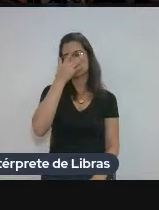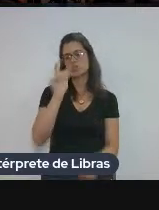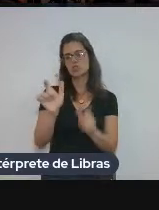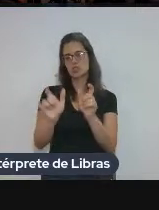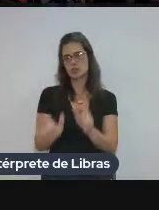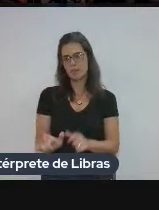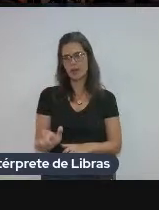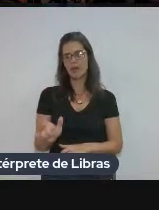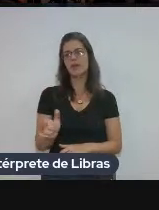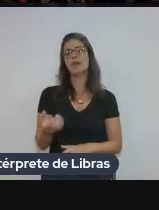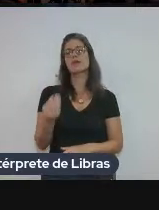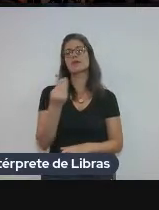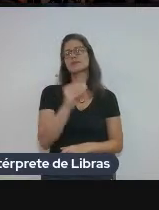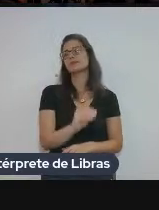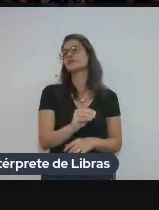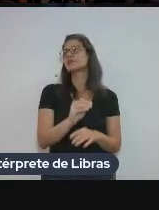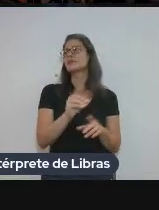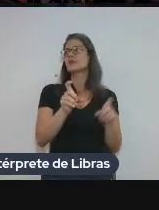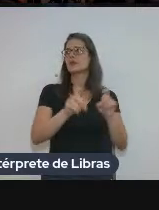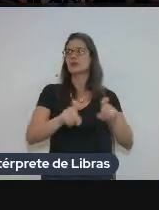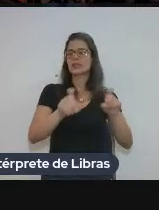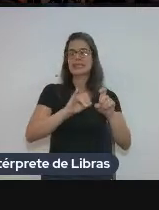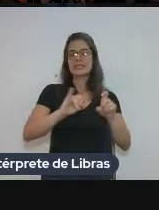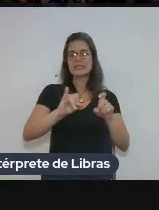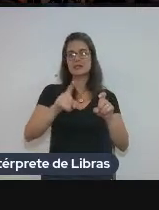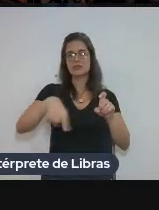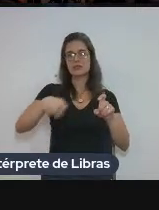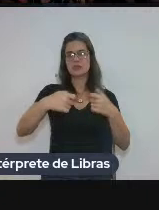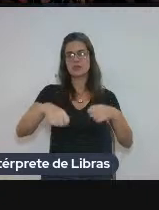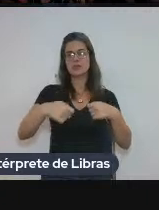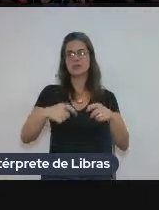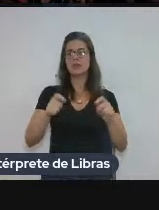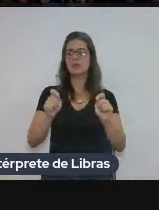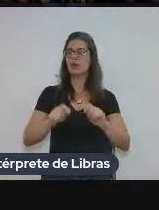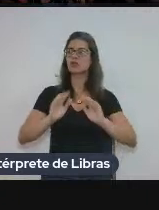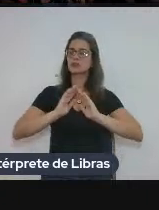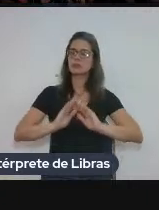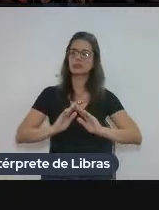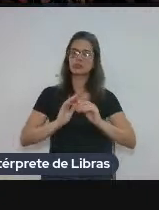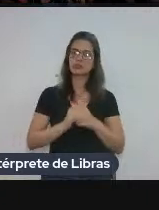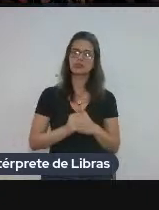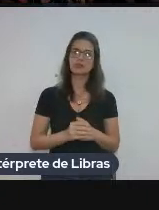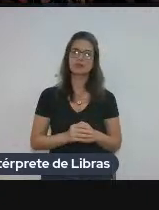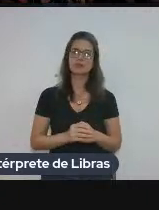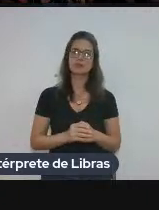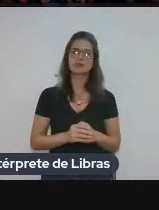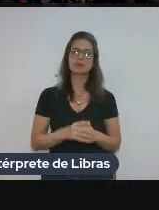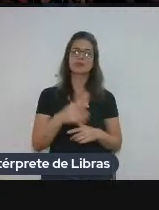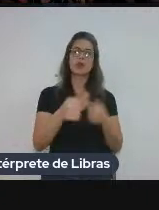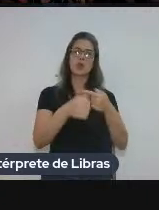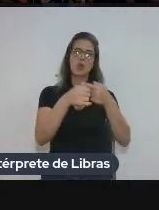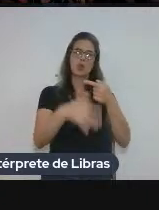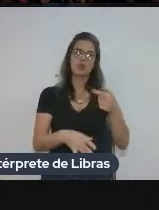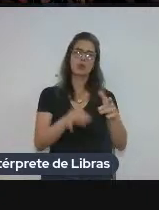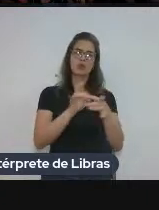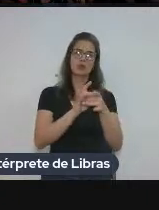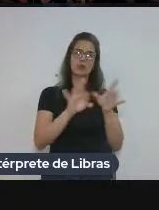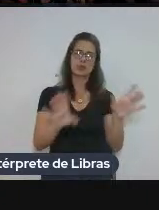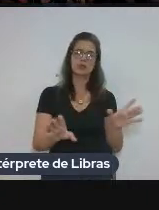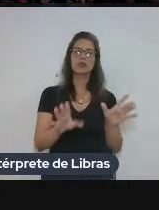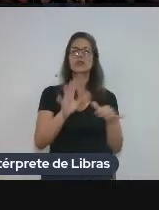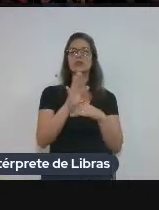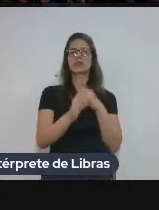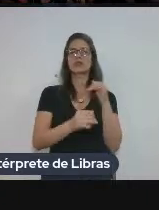Se alguém quiser utilizar para pesquisa, só pedir depois. Pode passar. O glossário está disponível